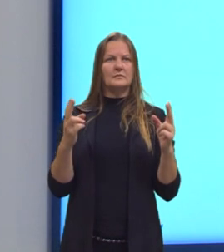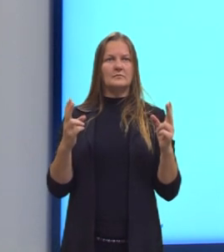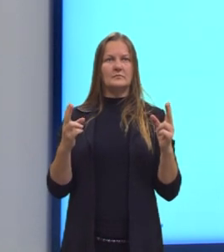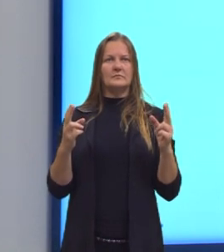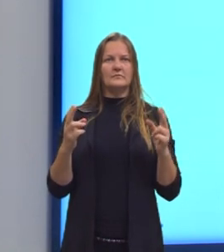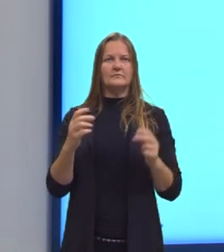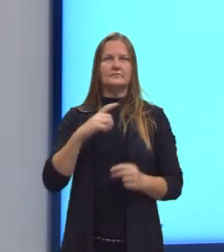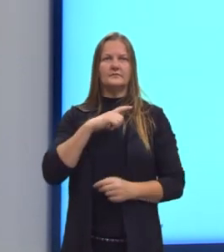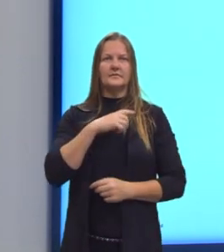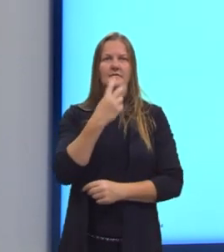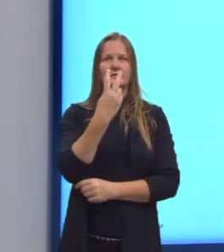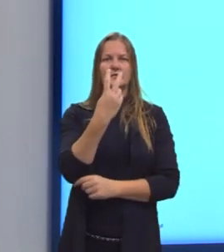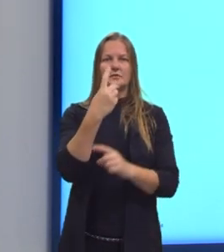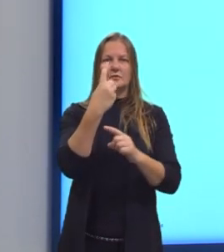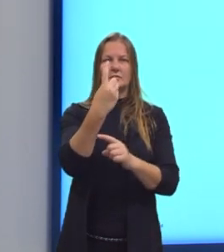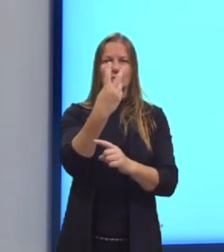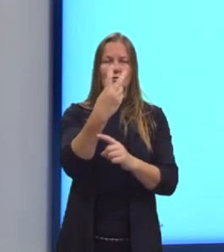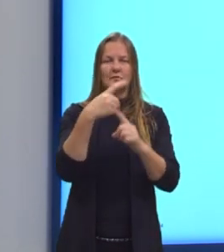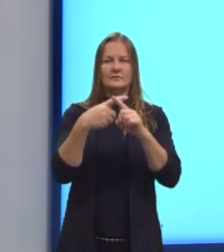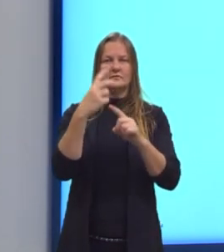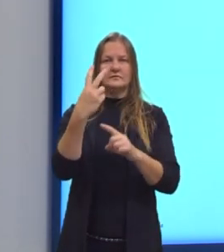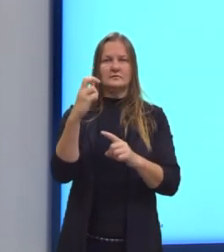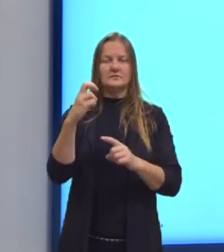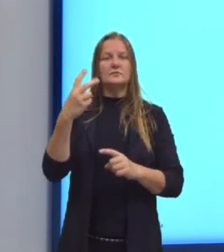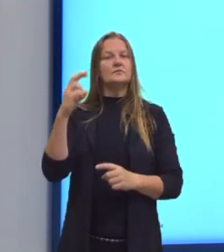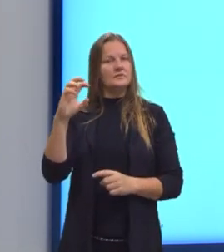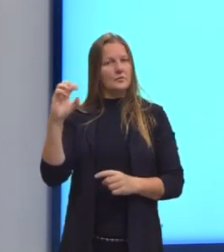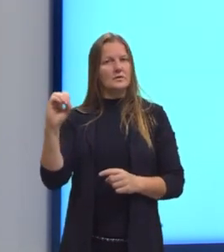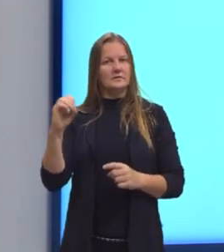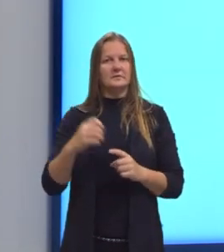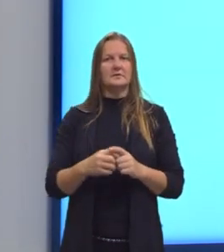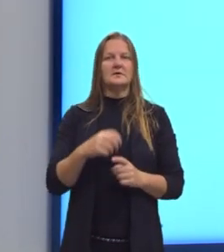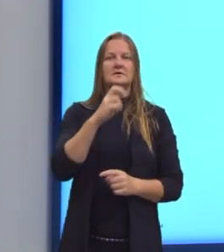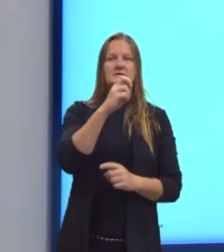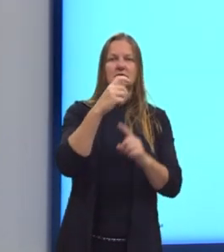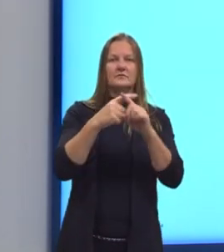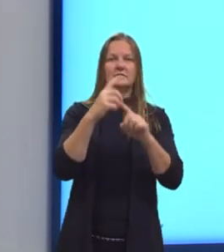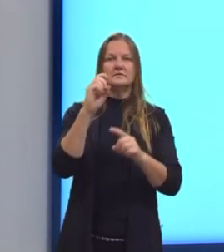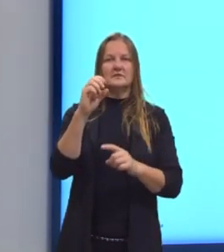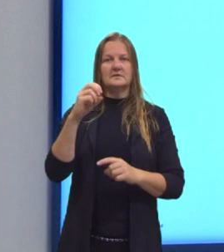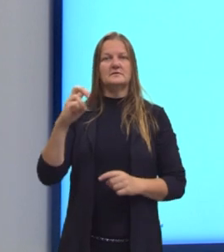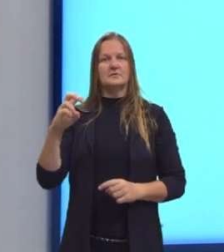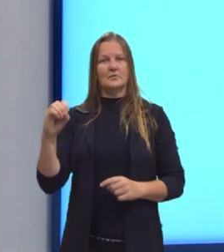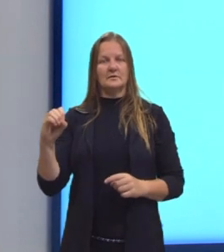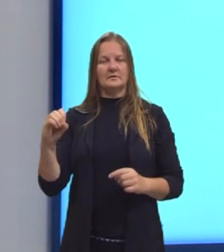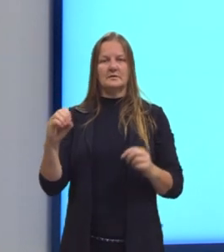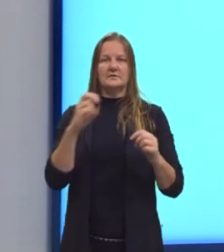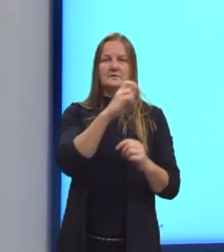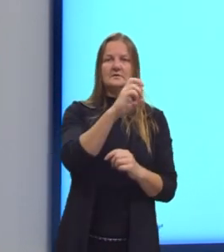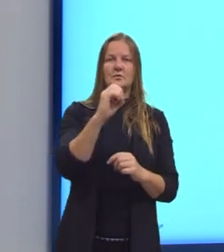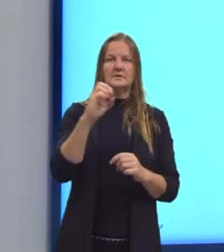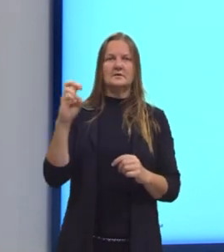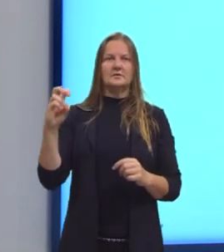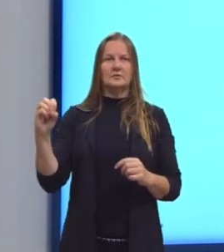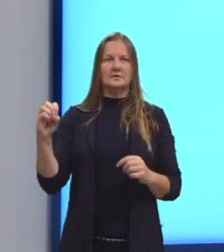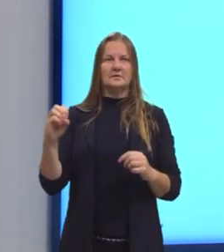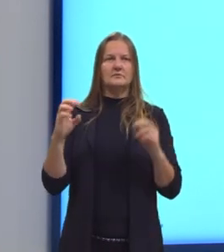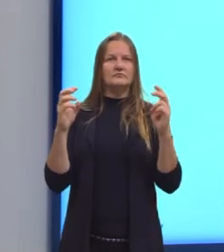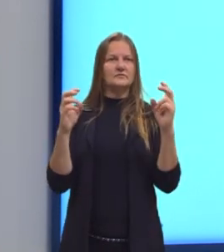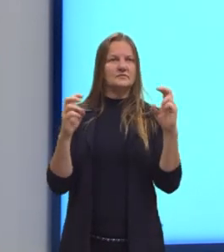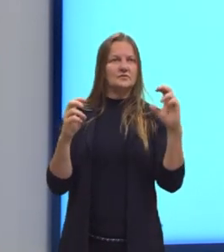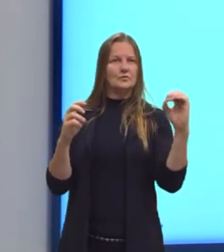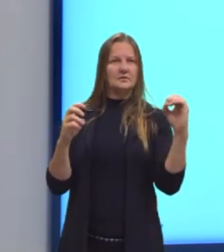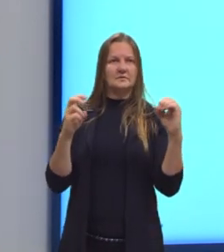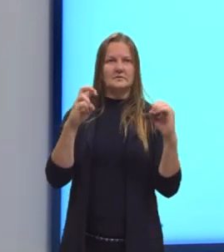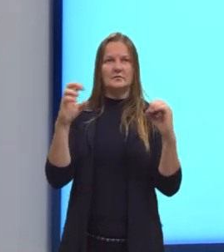temos 2 vezes 25, 50. 5 vezes 10, 50. Então, 50